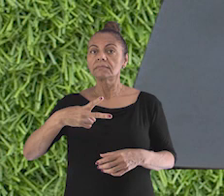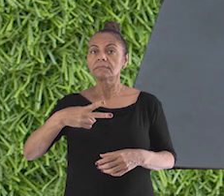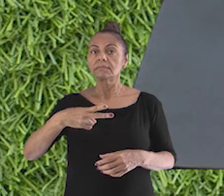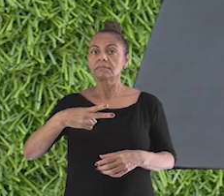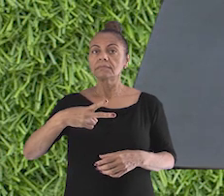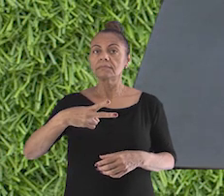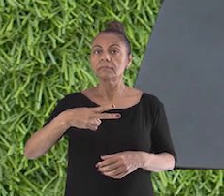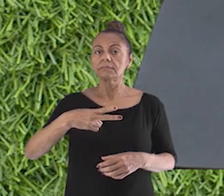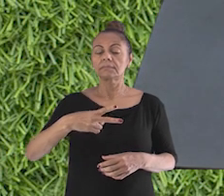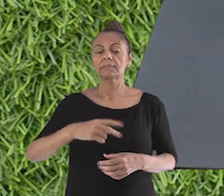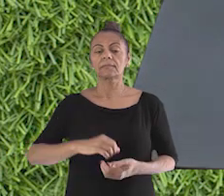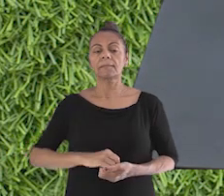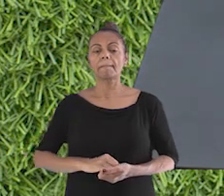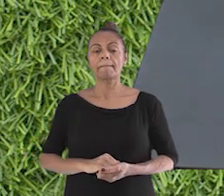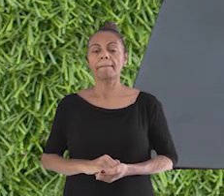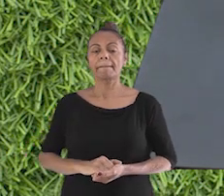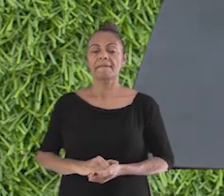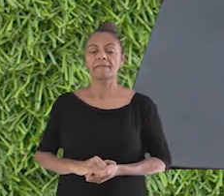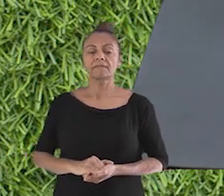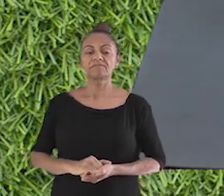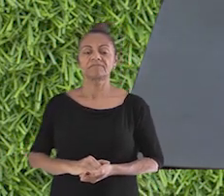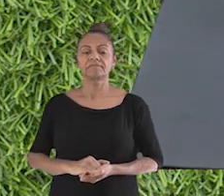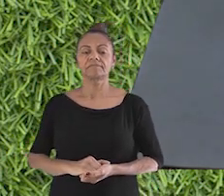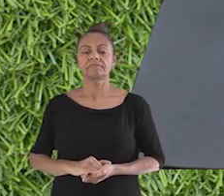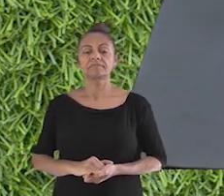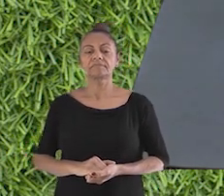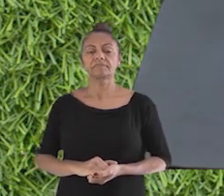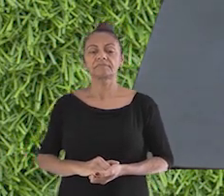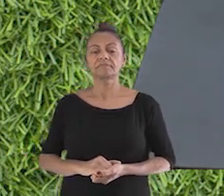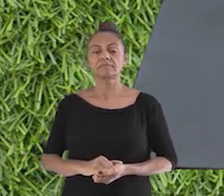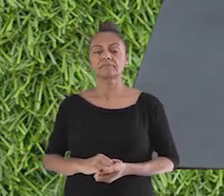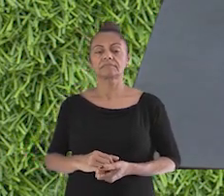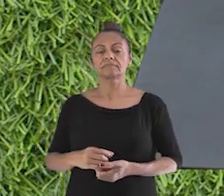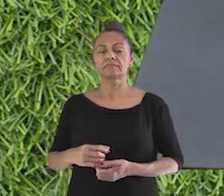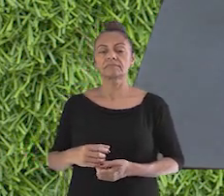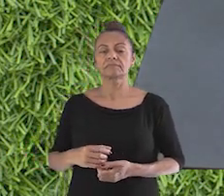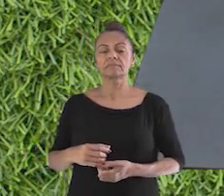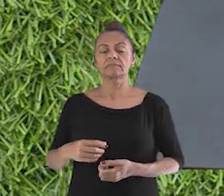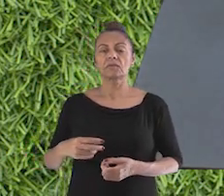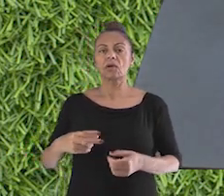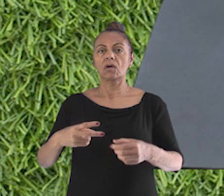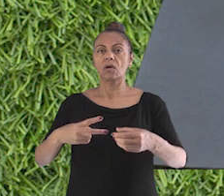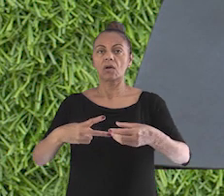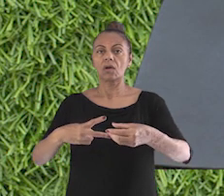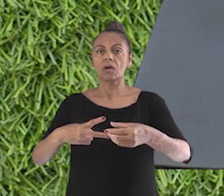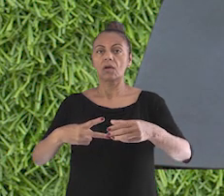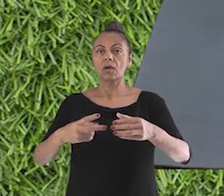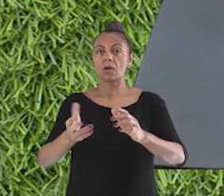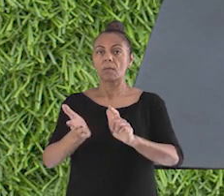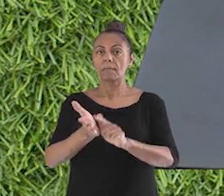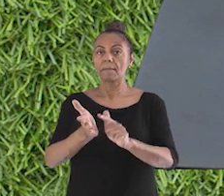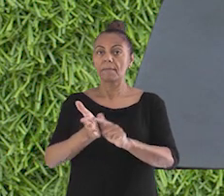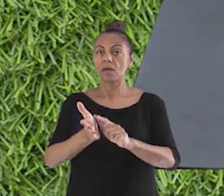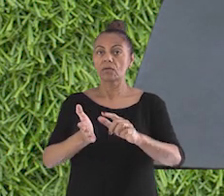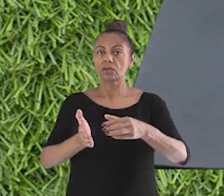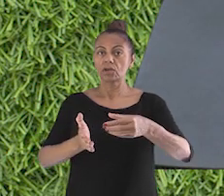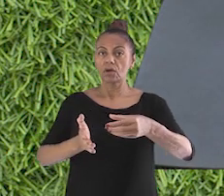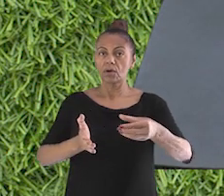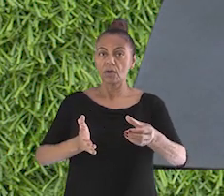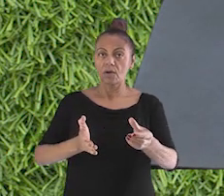Sem encostar a pontinha com pontinha. A tesoura fica paradinha e só o papel que roda, ó.